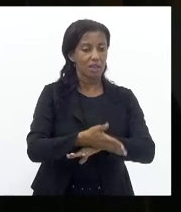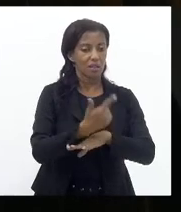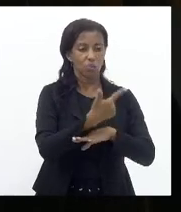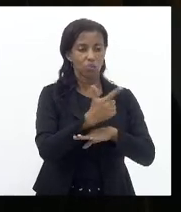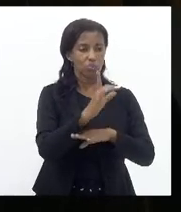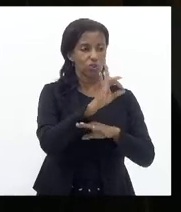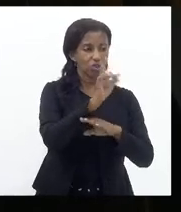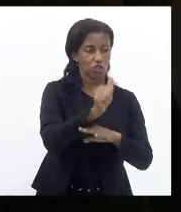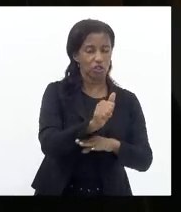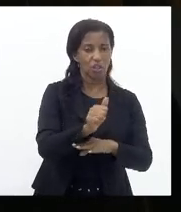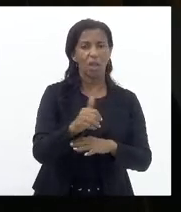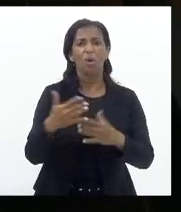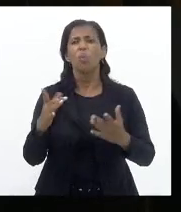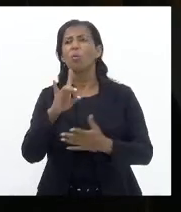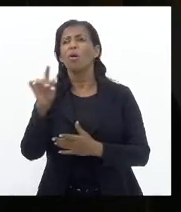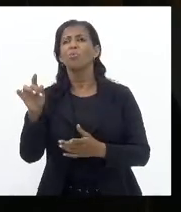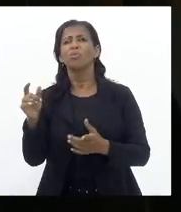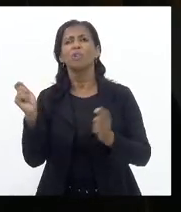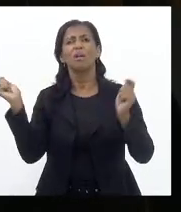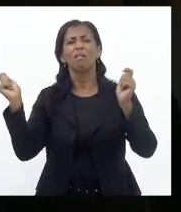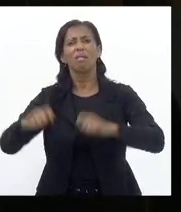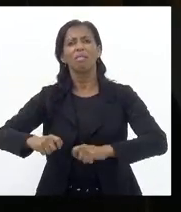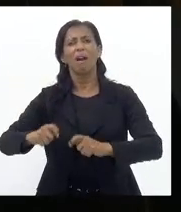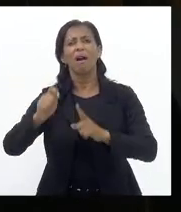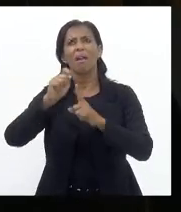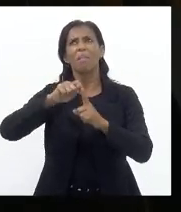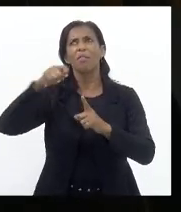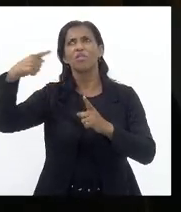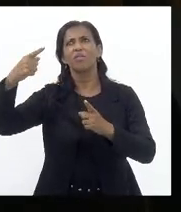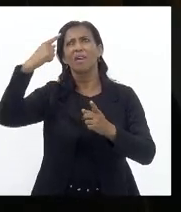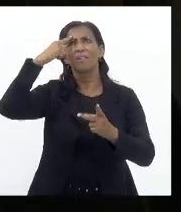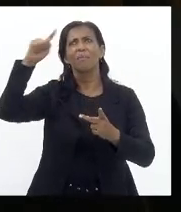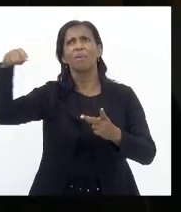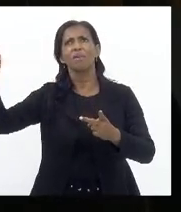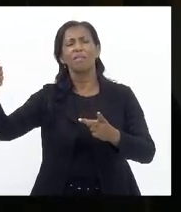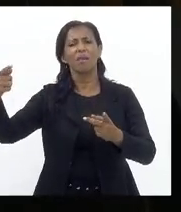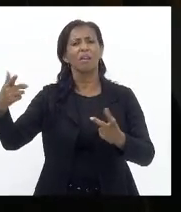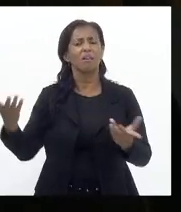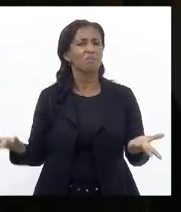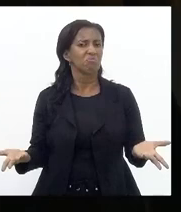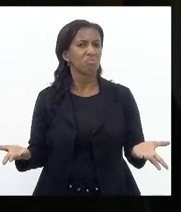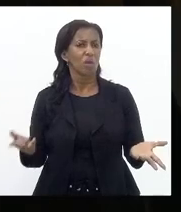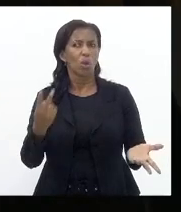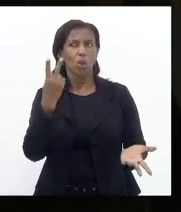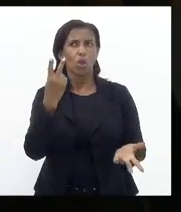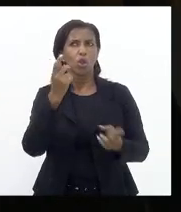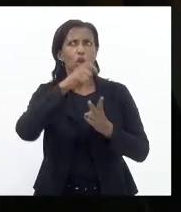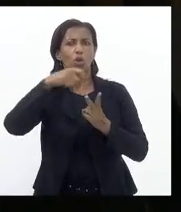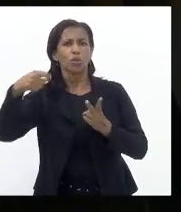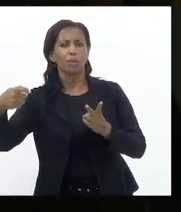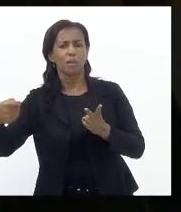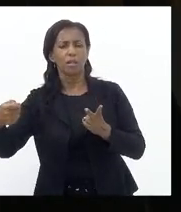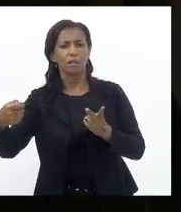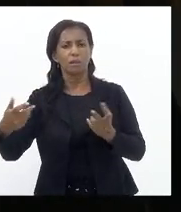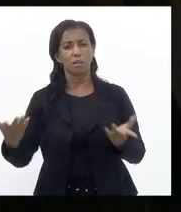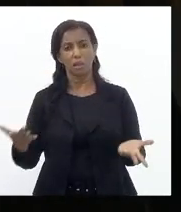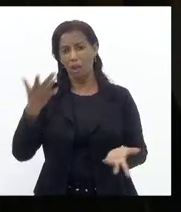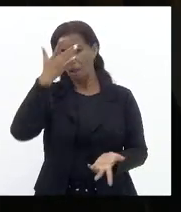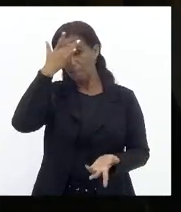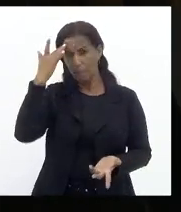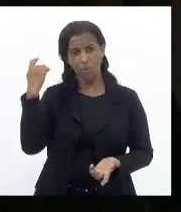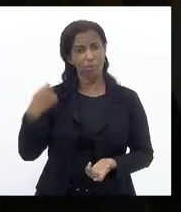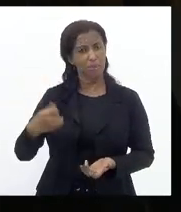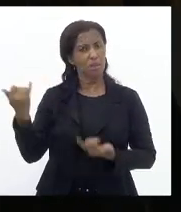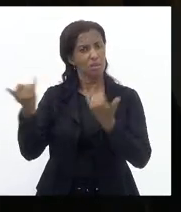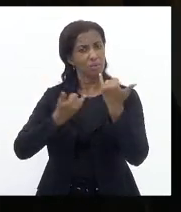Então qual é a data Disponível É o mês que vem É a semana que vem Daqui a dois meses Então isso a pessoa Tem que